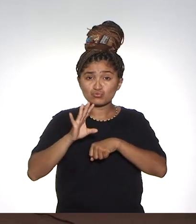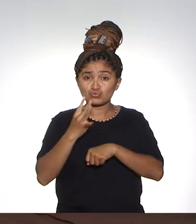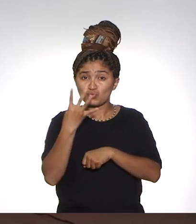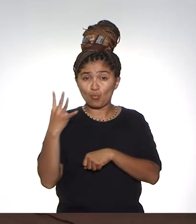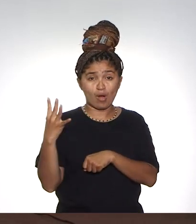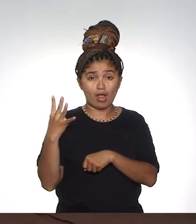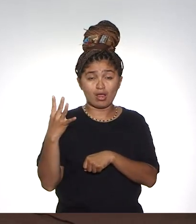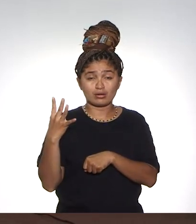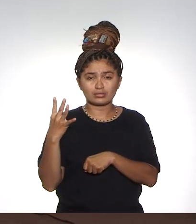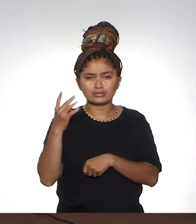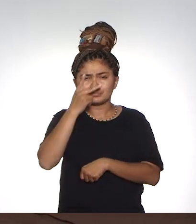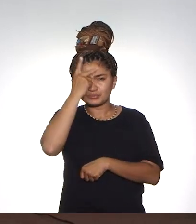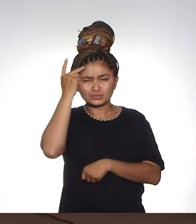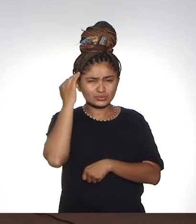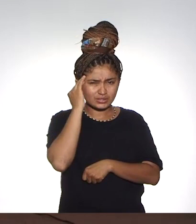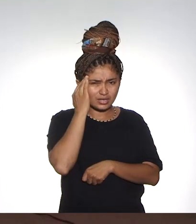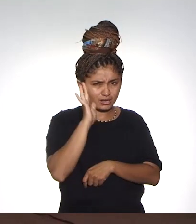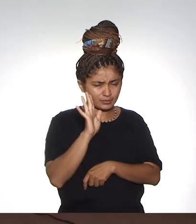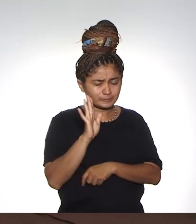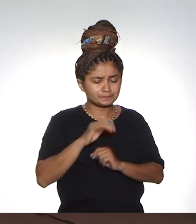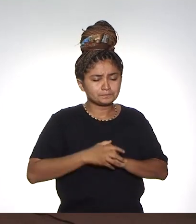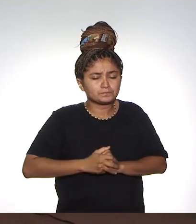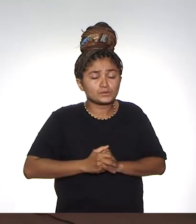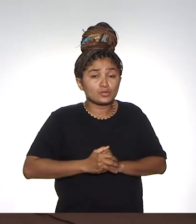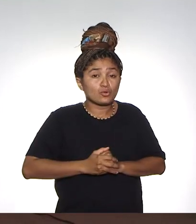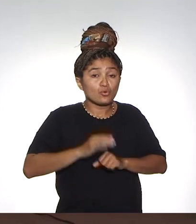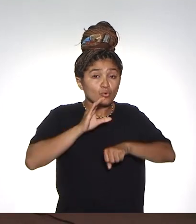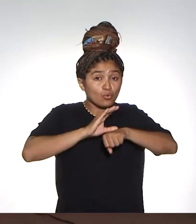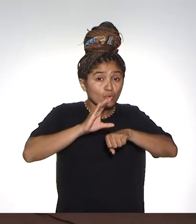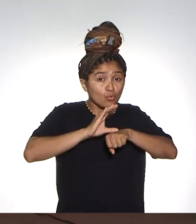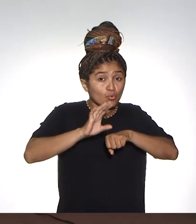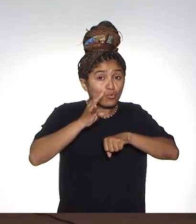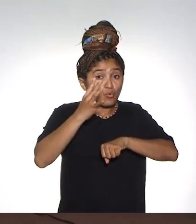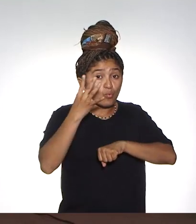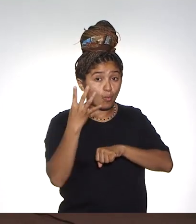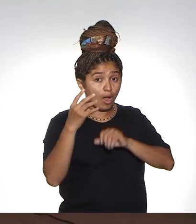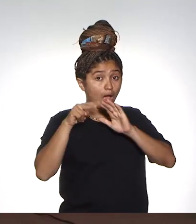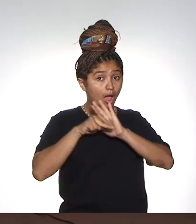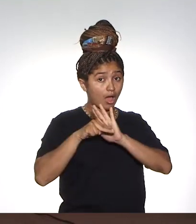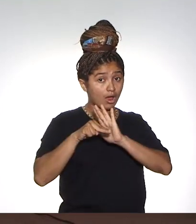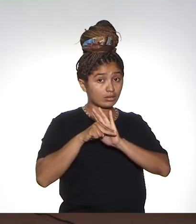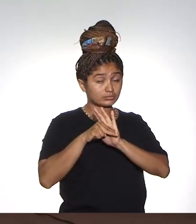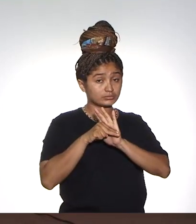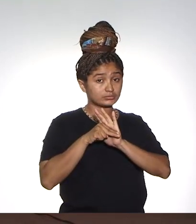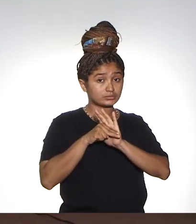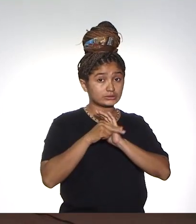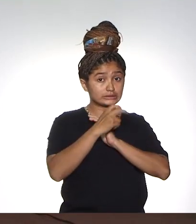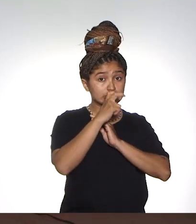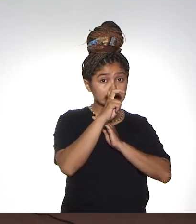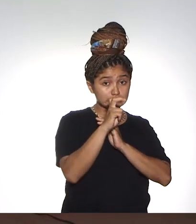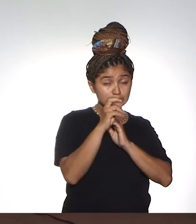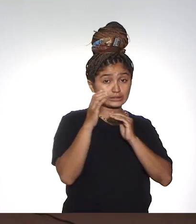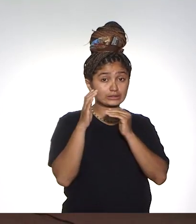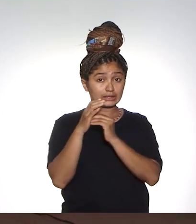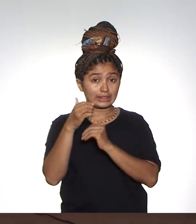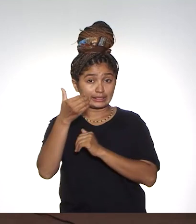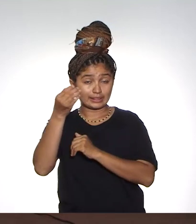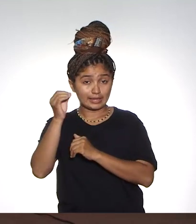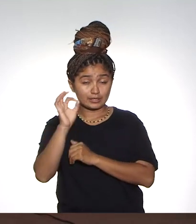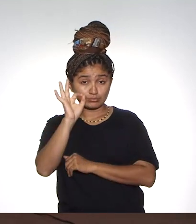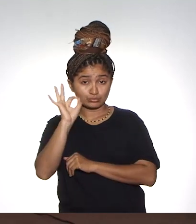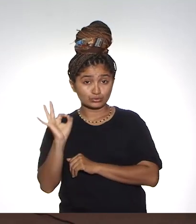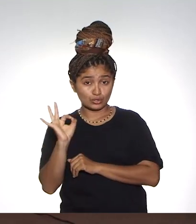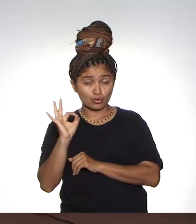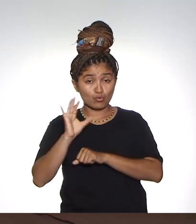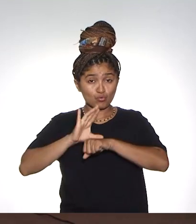de cursos conceito 4. Para que as pessoas nos entendam, cursos conceito 4 representam entre 5 a 10%